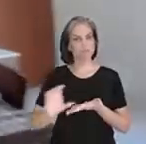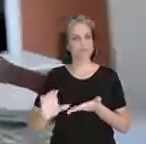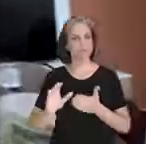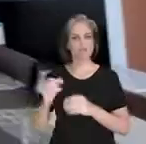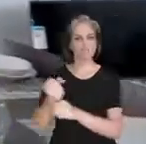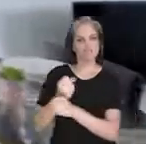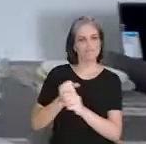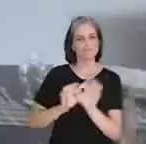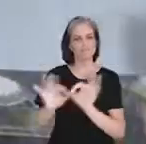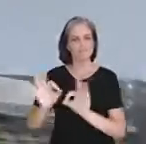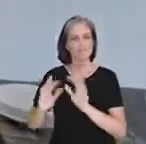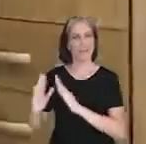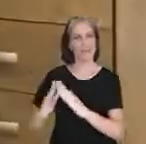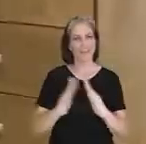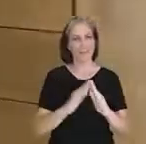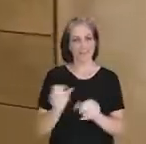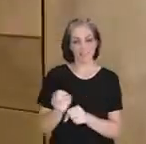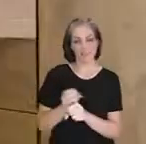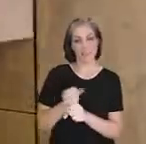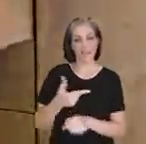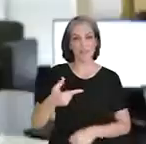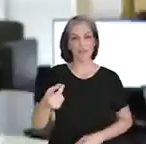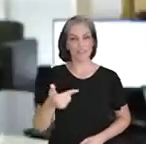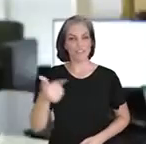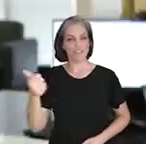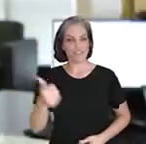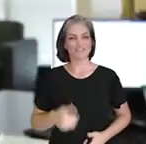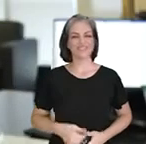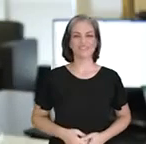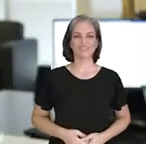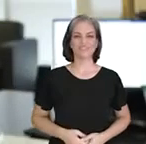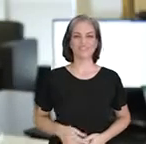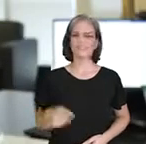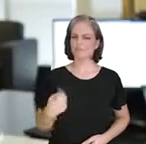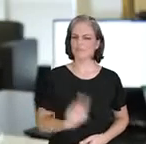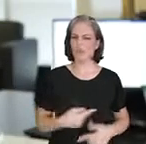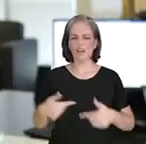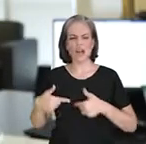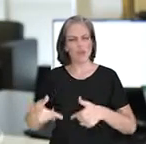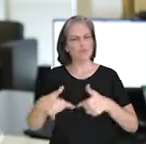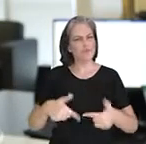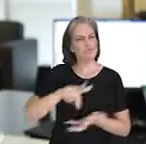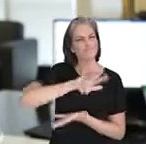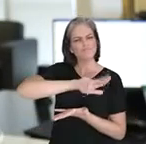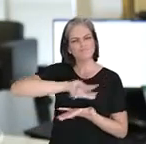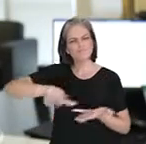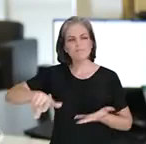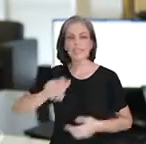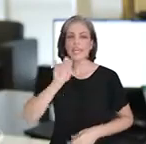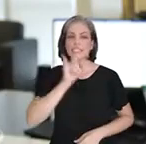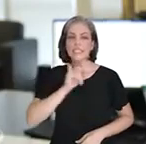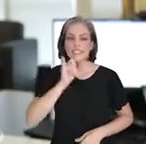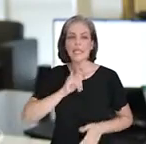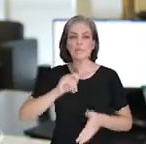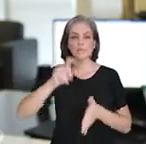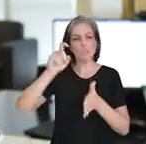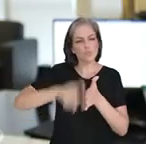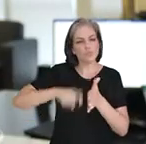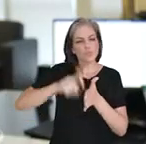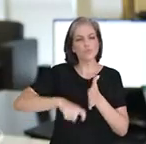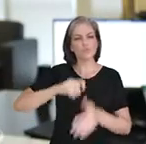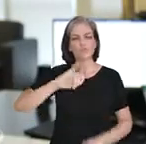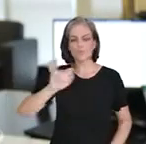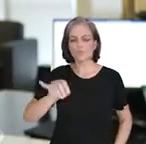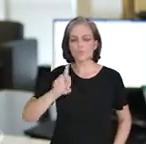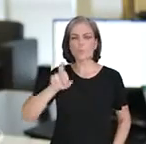investidos em habitação somente em 2021. Nós atuamos em vários aspectos, como por exemplo a redução das